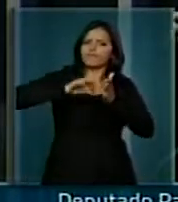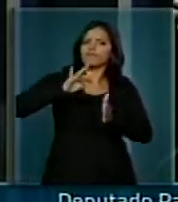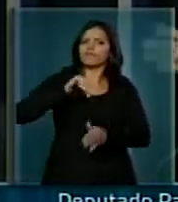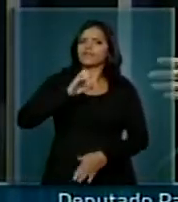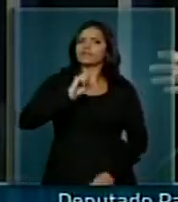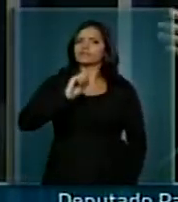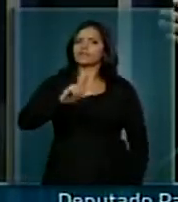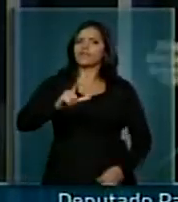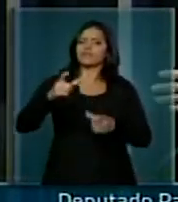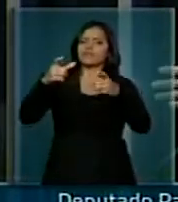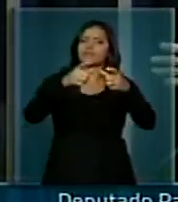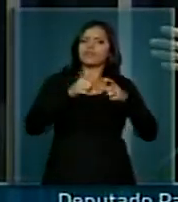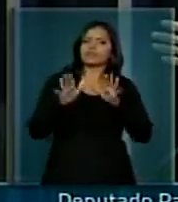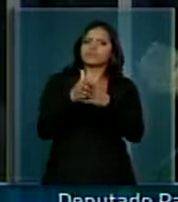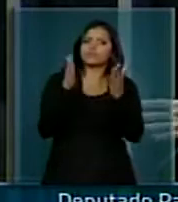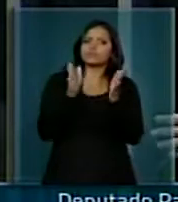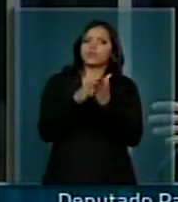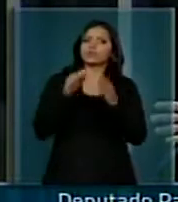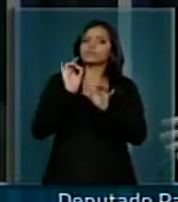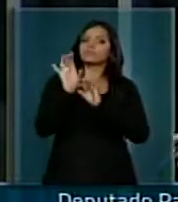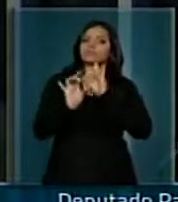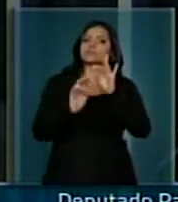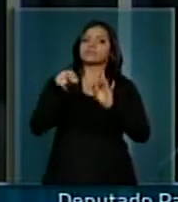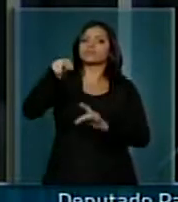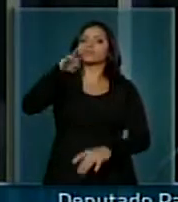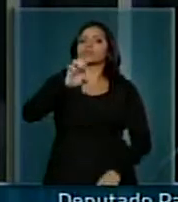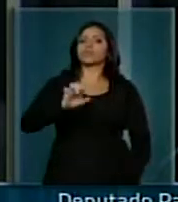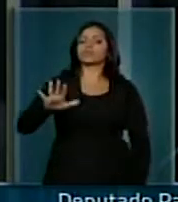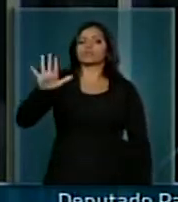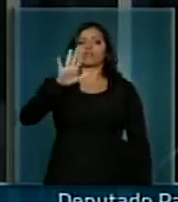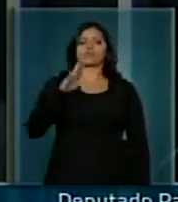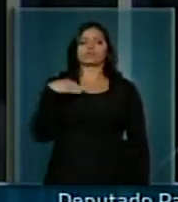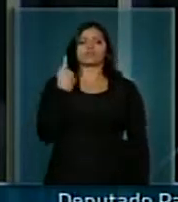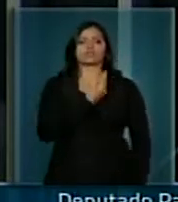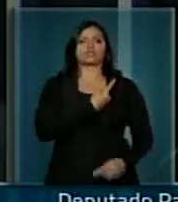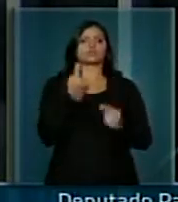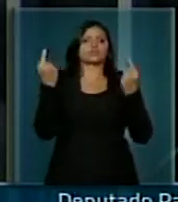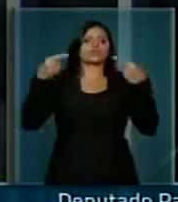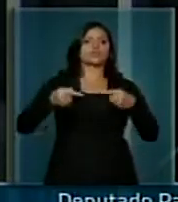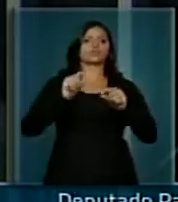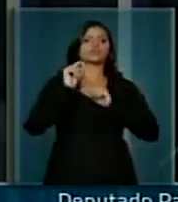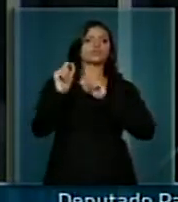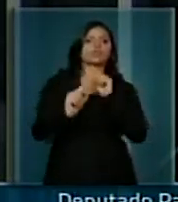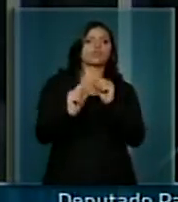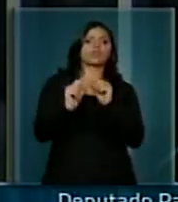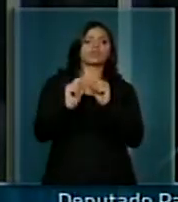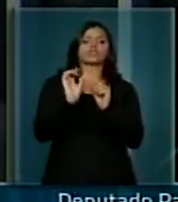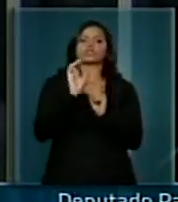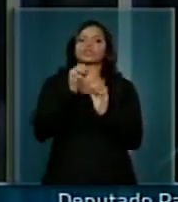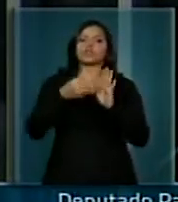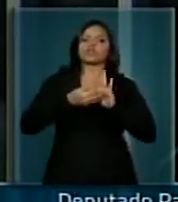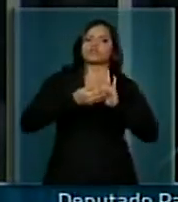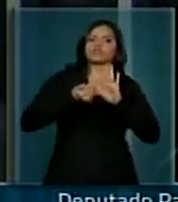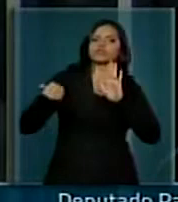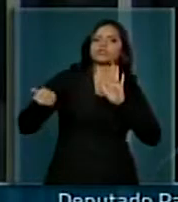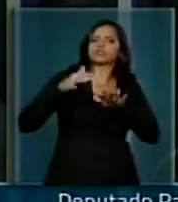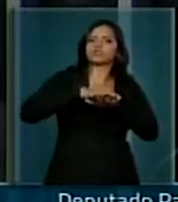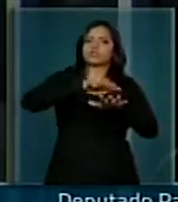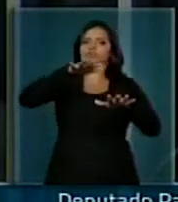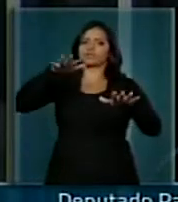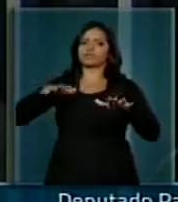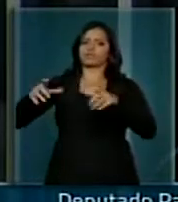favorecidas do Brasil, em especial ao nordeste. Nós somos contra a exclusão de outras